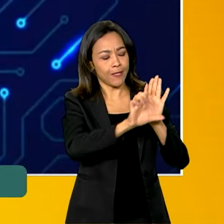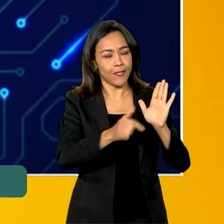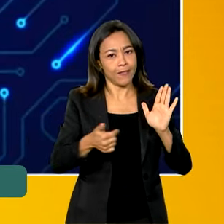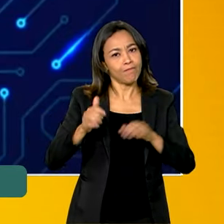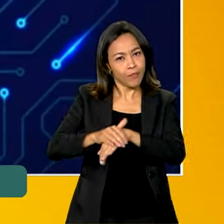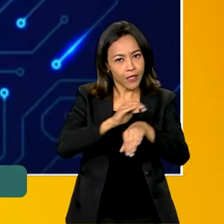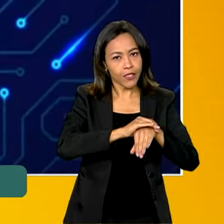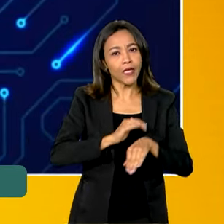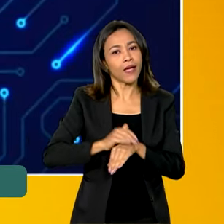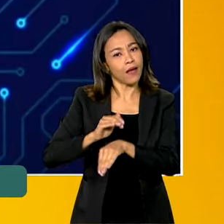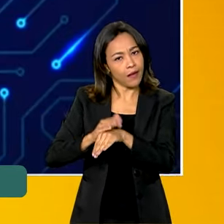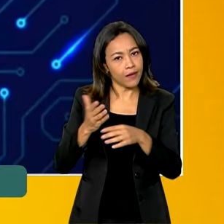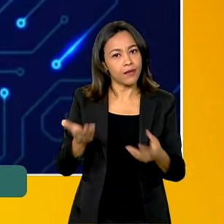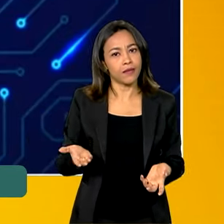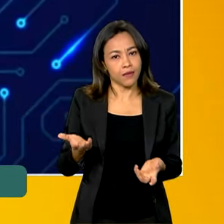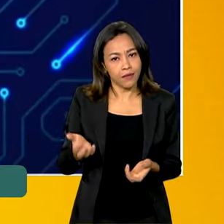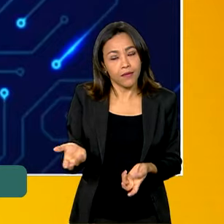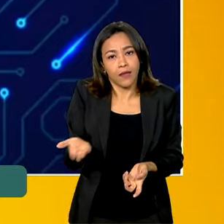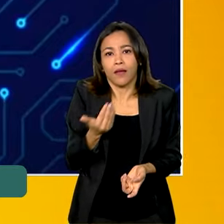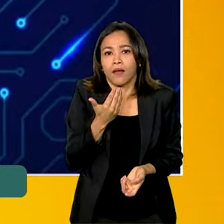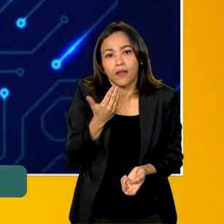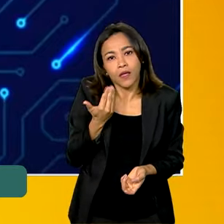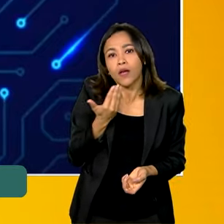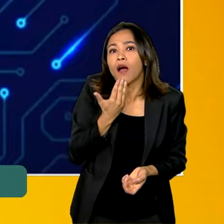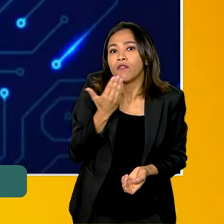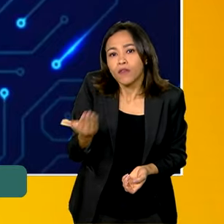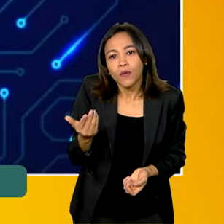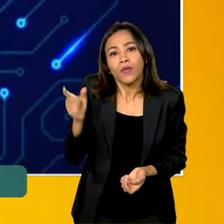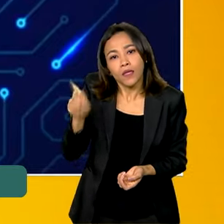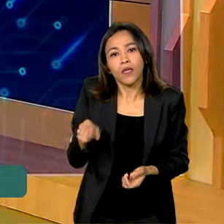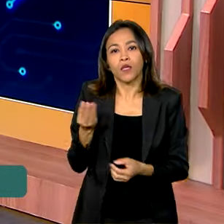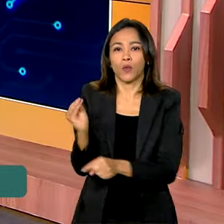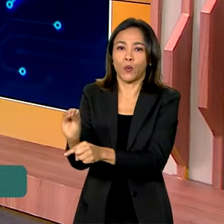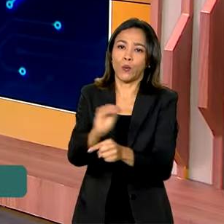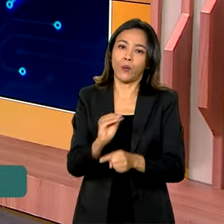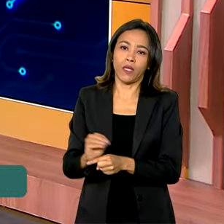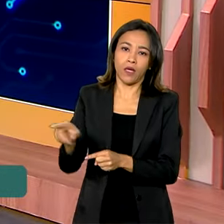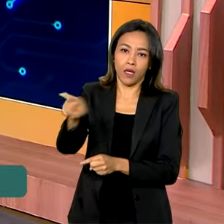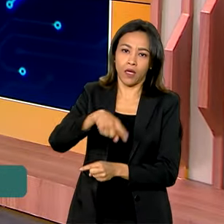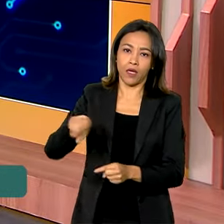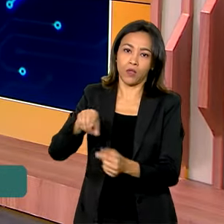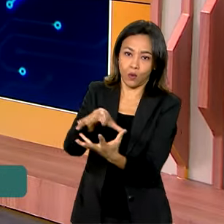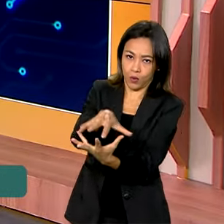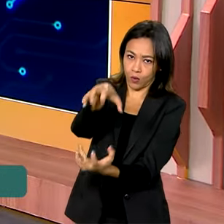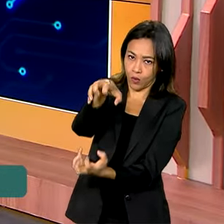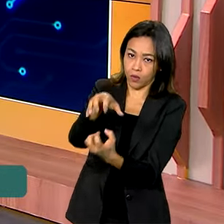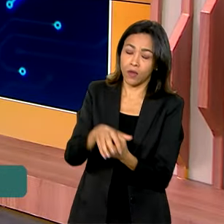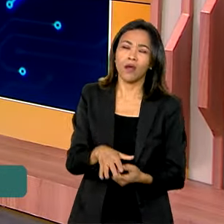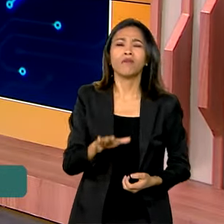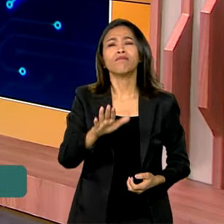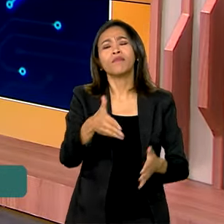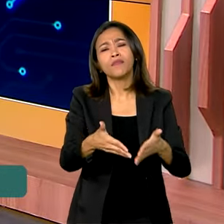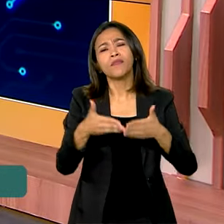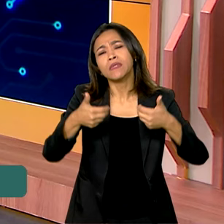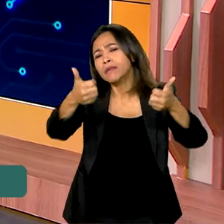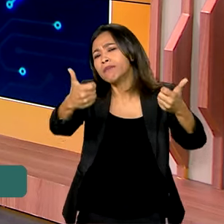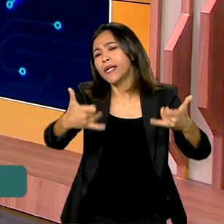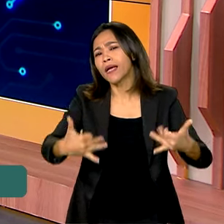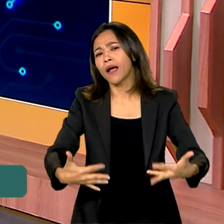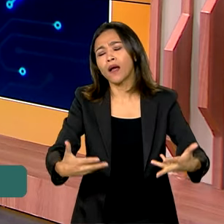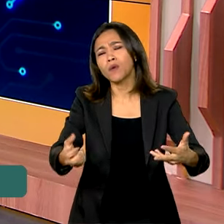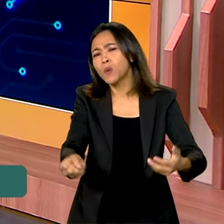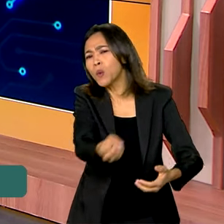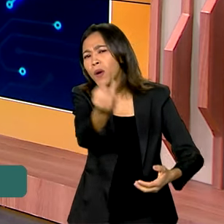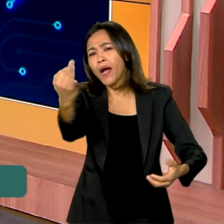favor dessa parcela tão importante da nossa população, que são os idosos. Agora, diretor, eu queria que o senhor explicasse para a gente quais foram os